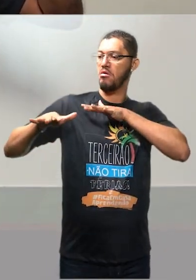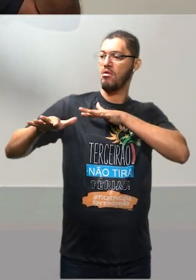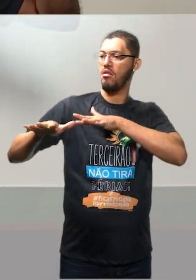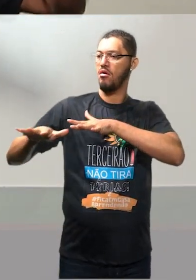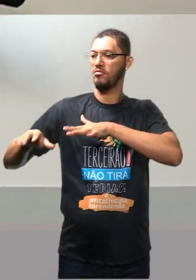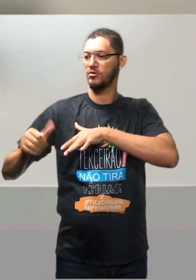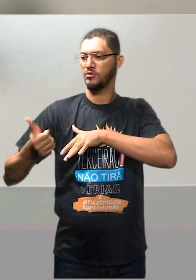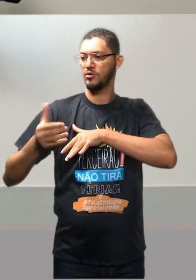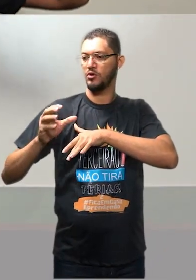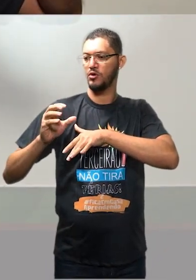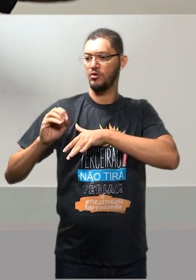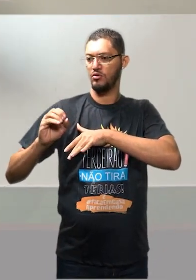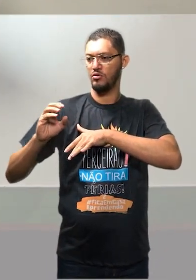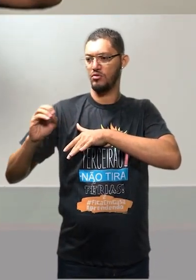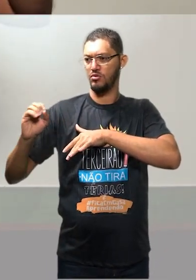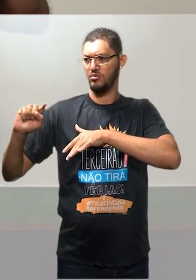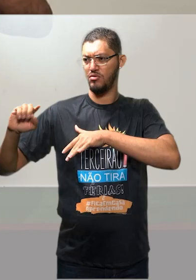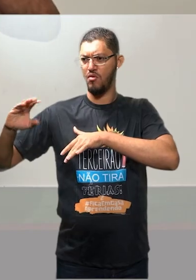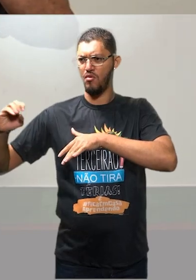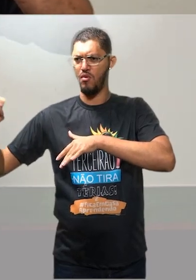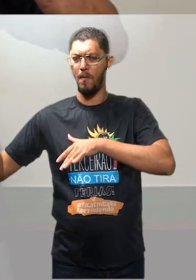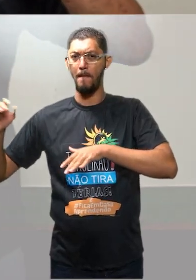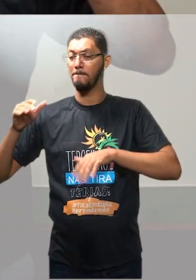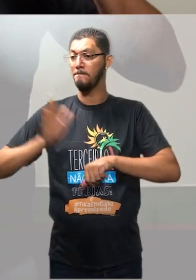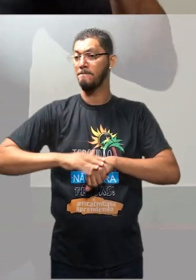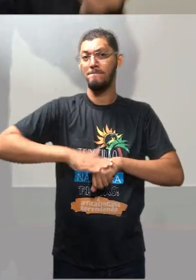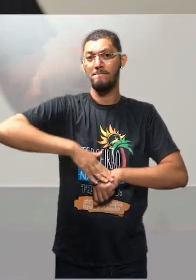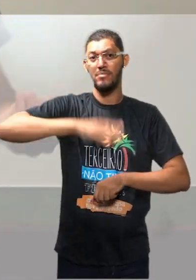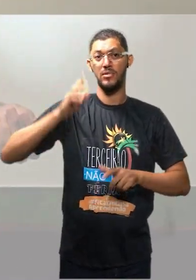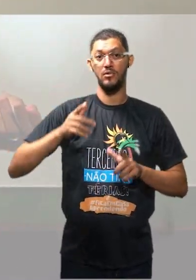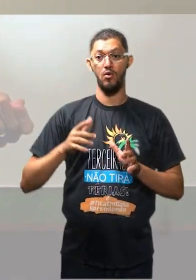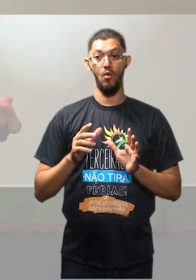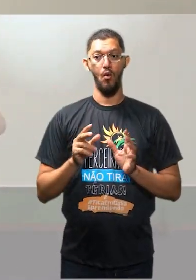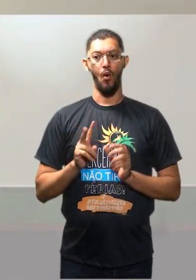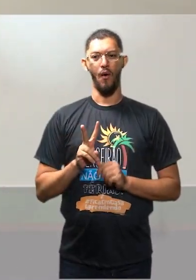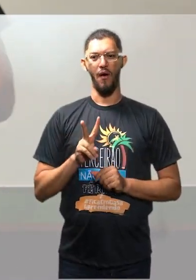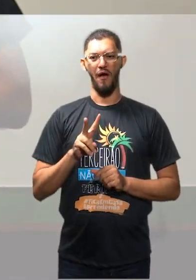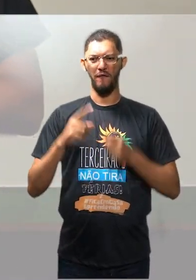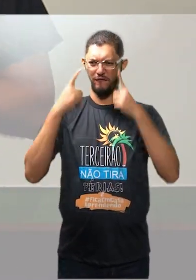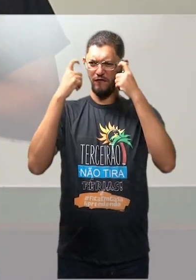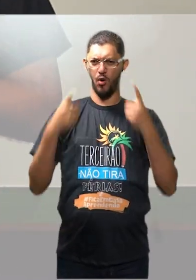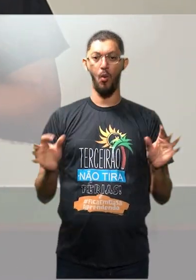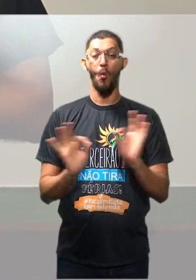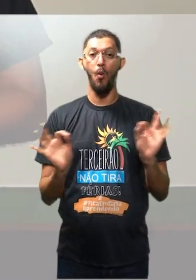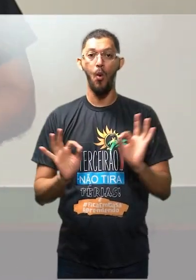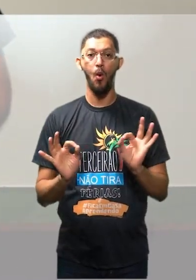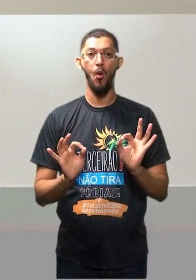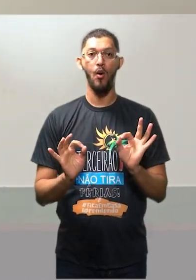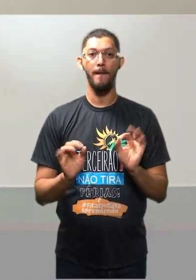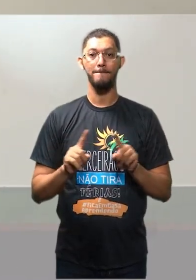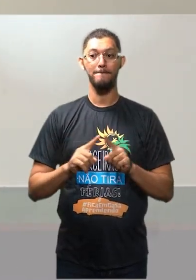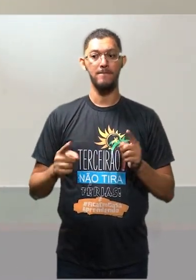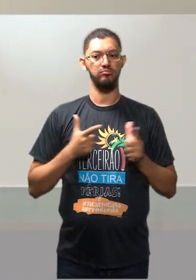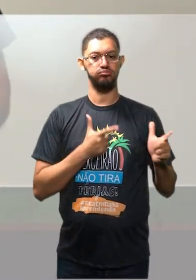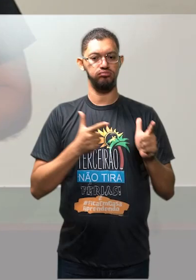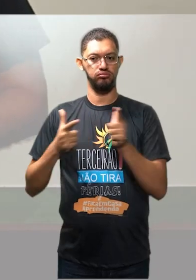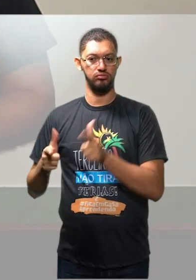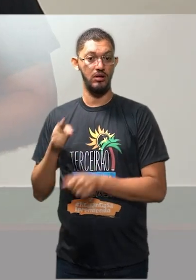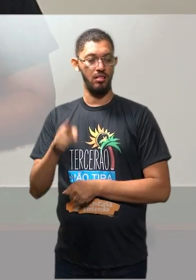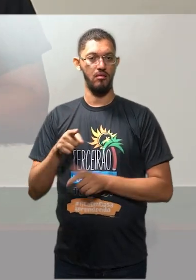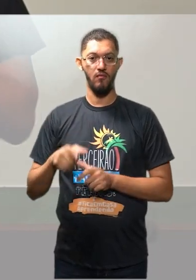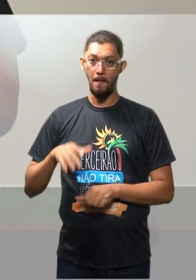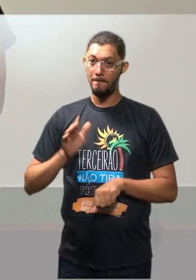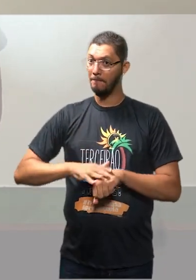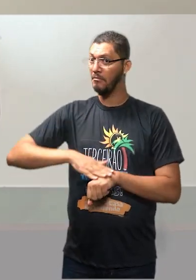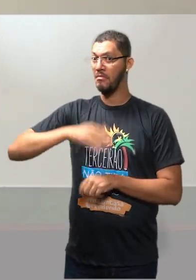mil foi o maior protesto, pessoal, sem violência. Agora, de confronto direto, foi a guerrilha do Araguaia,